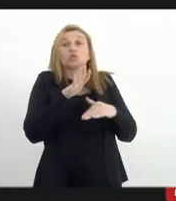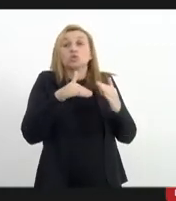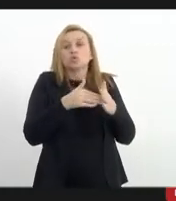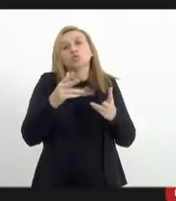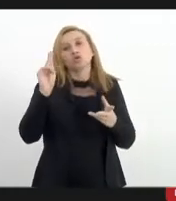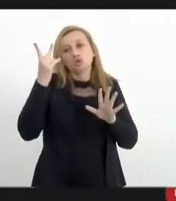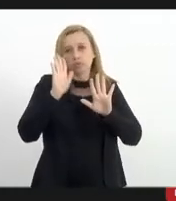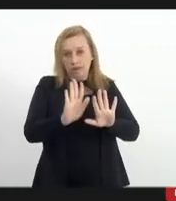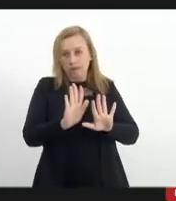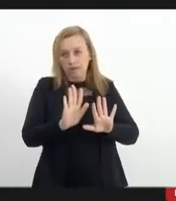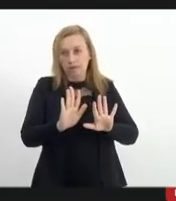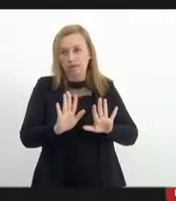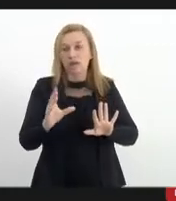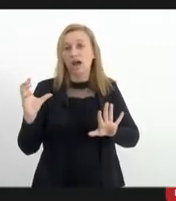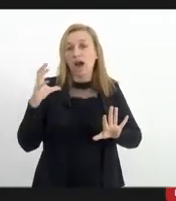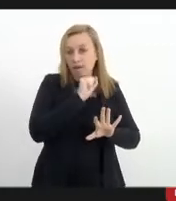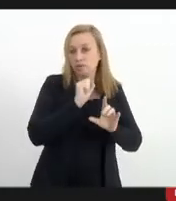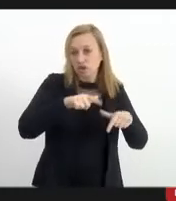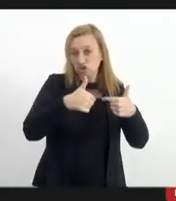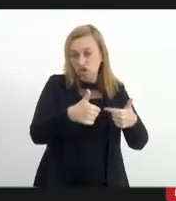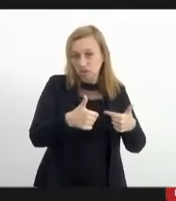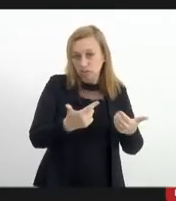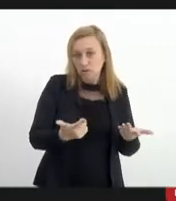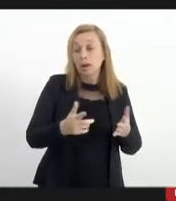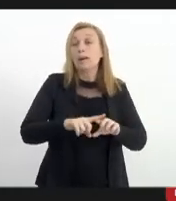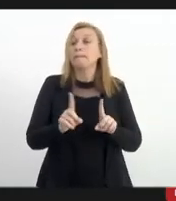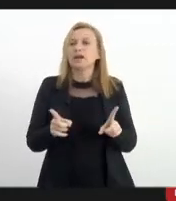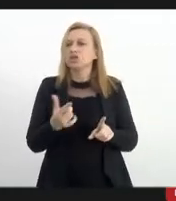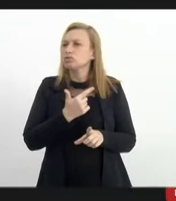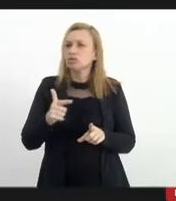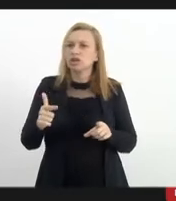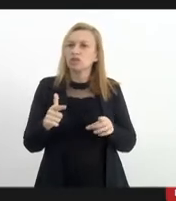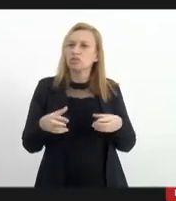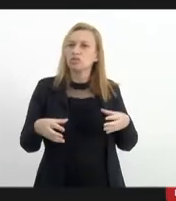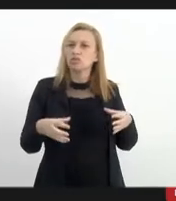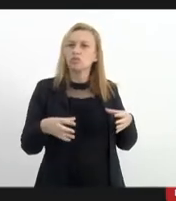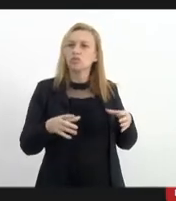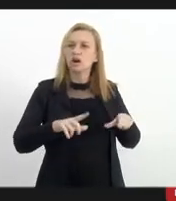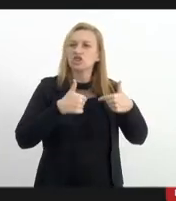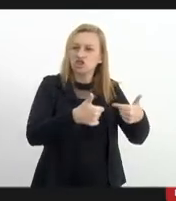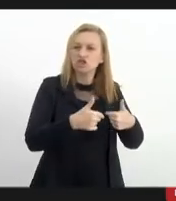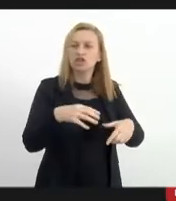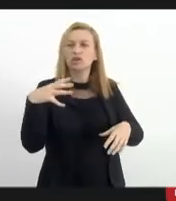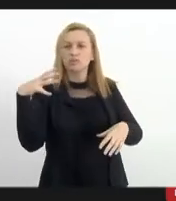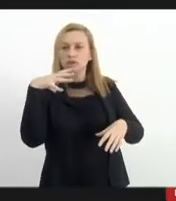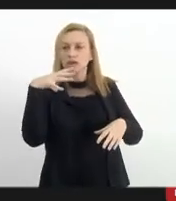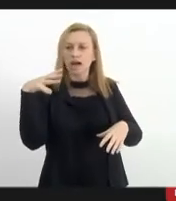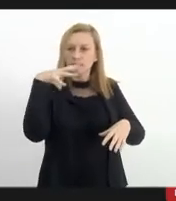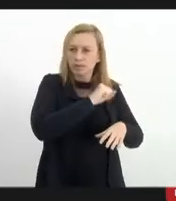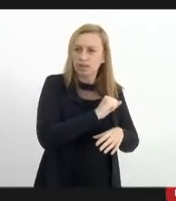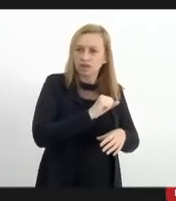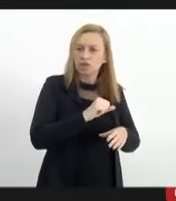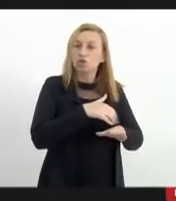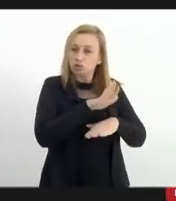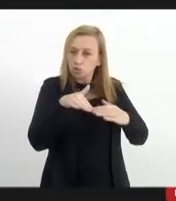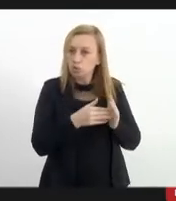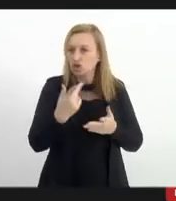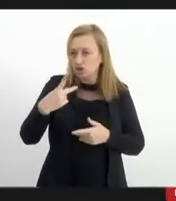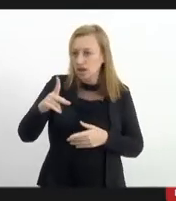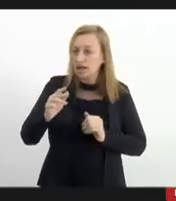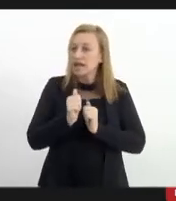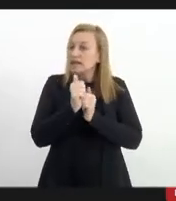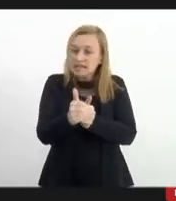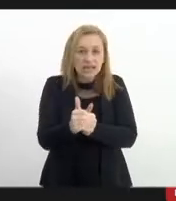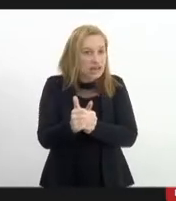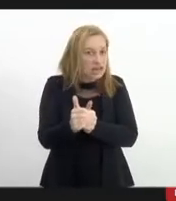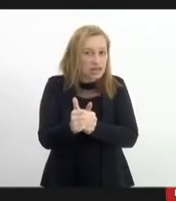por razões óbvias, é uma emergência. Mas não sendo uma operação de emergência, todas as operações, 100% delas, seguem essa